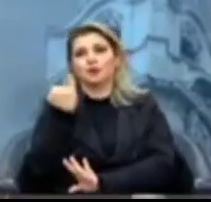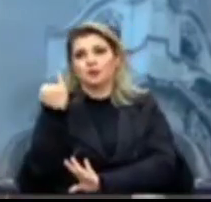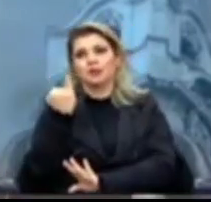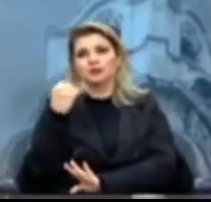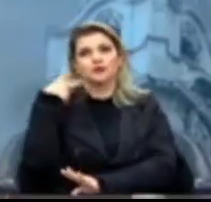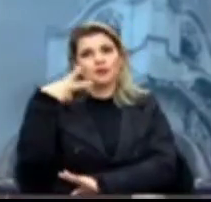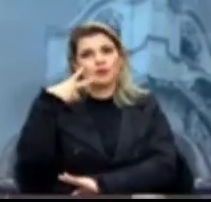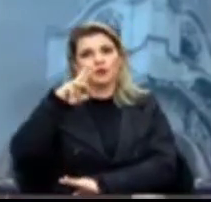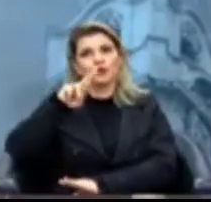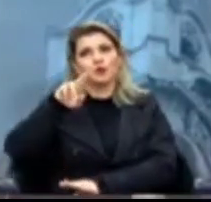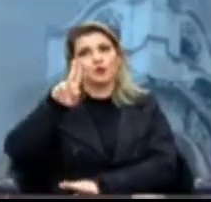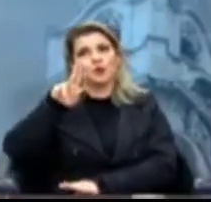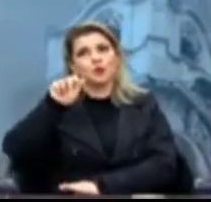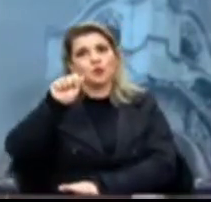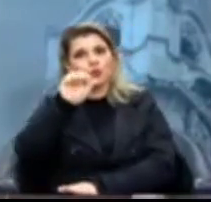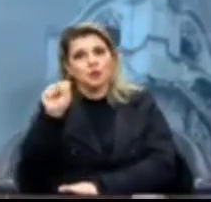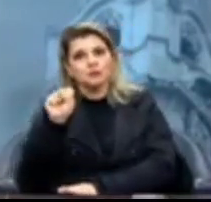Ruas.